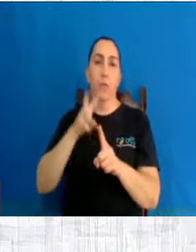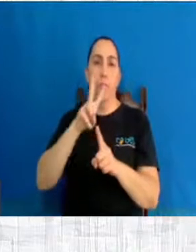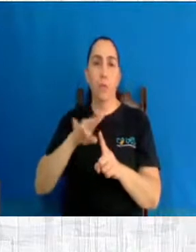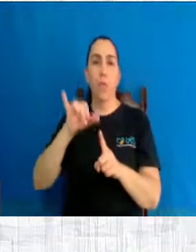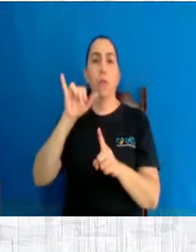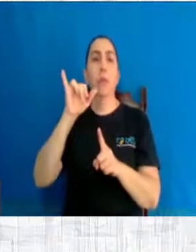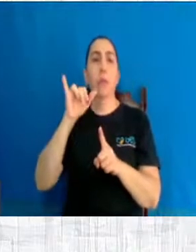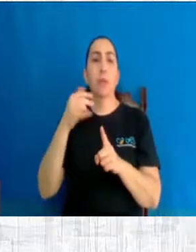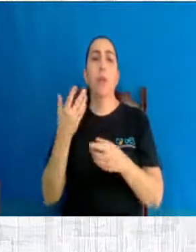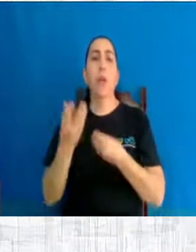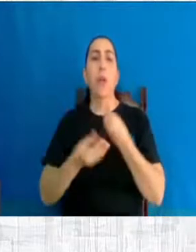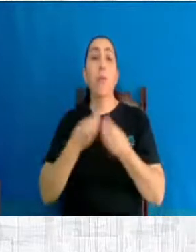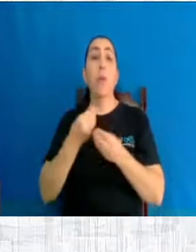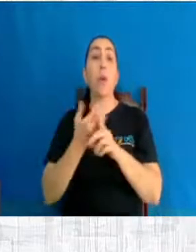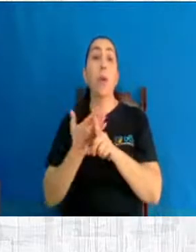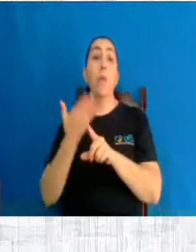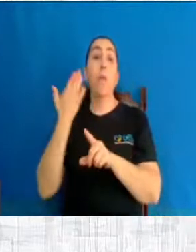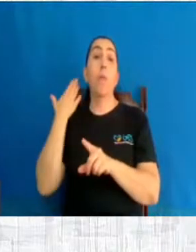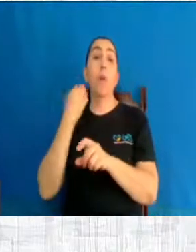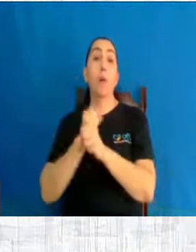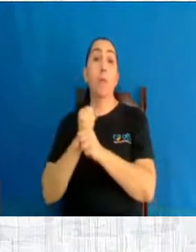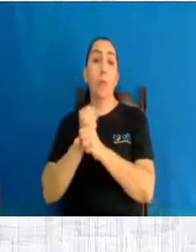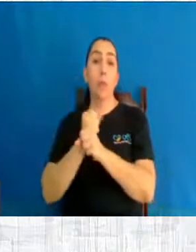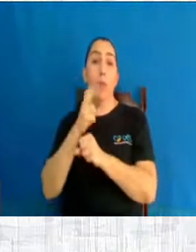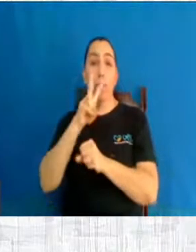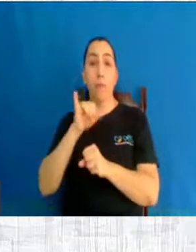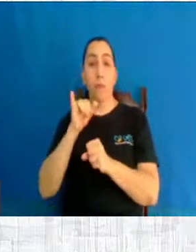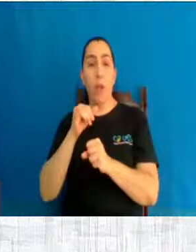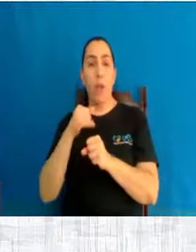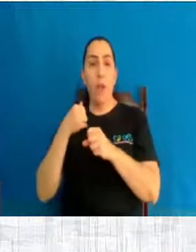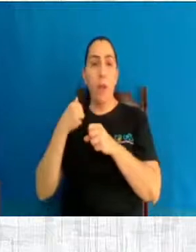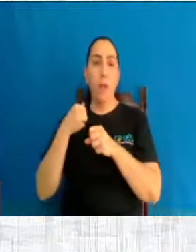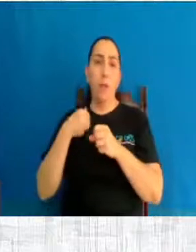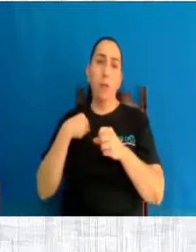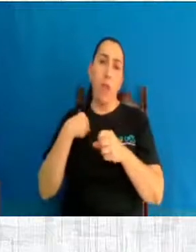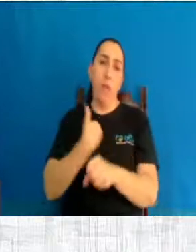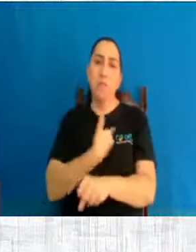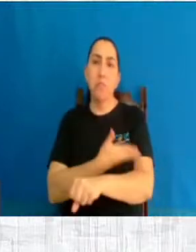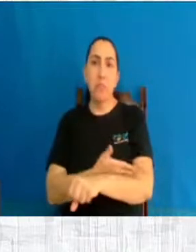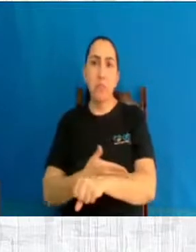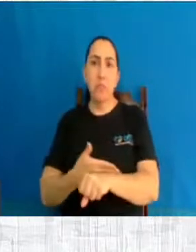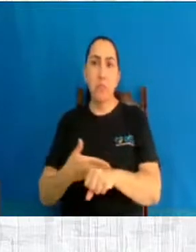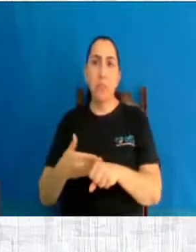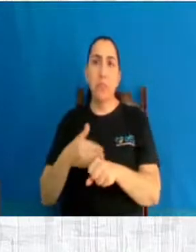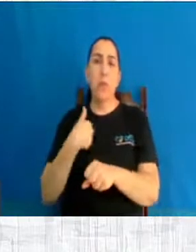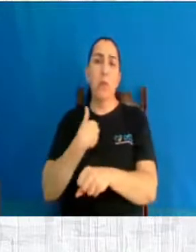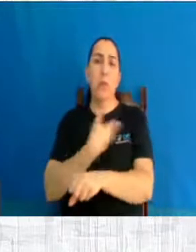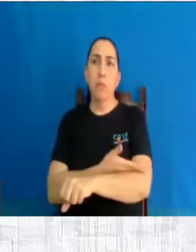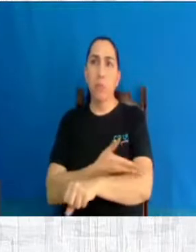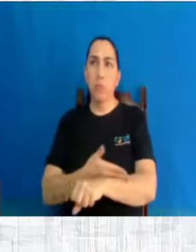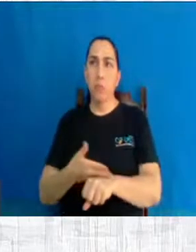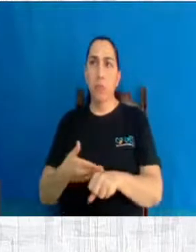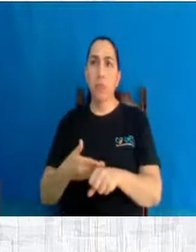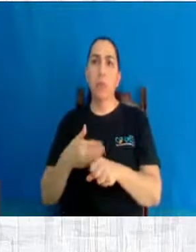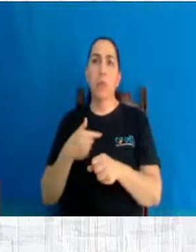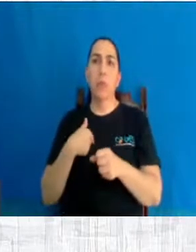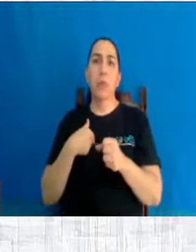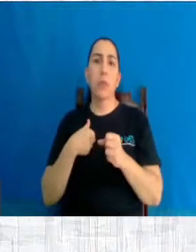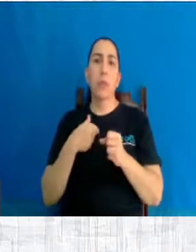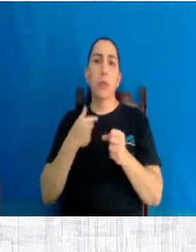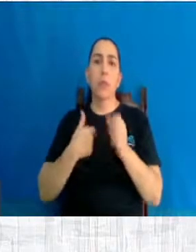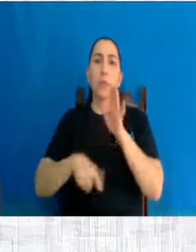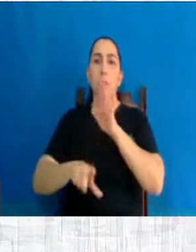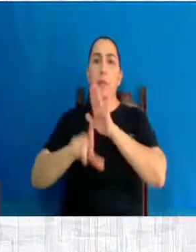recentíssimo. Porque no passado também tinha muito motivo para aumentar o aborto, né? Porque foi se tornando um costume, etc. Lamentavelmente, mas se tornou um costume. Quando